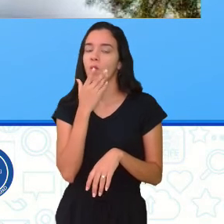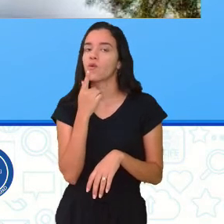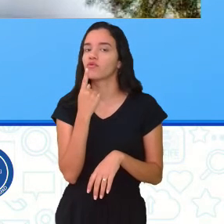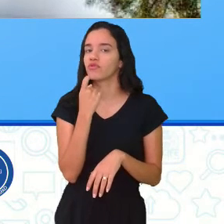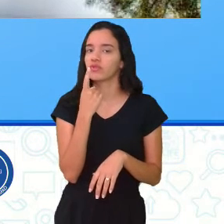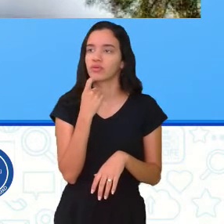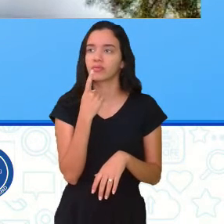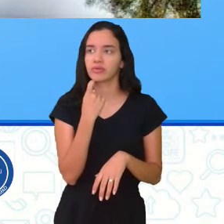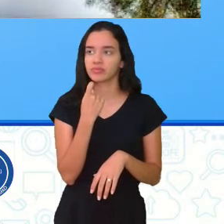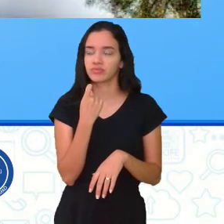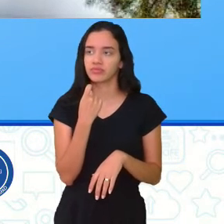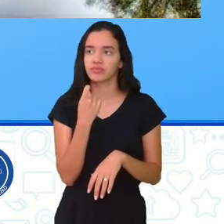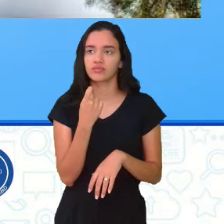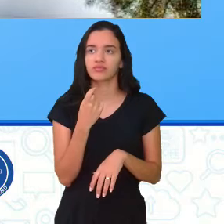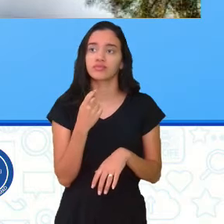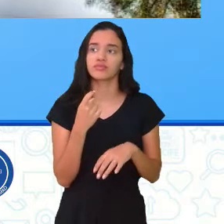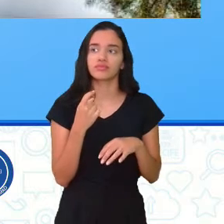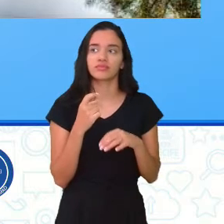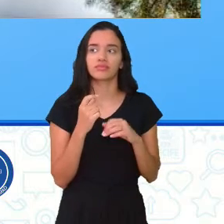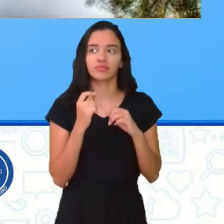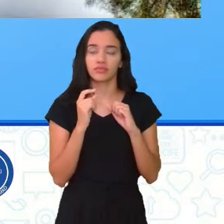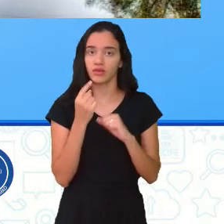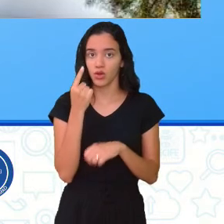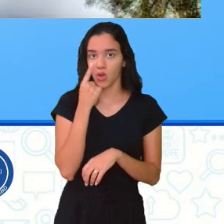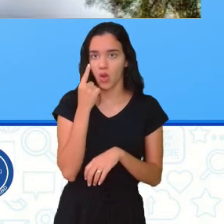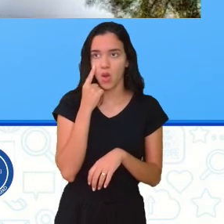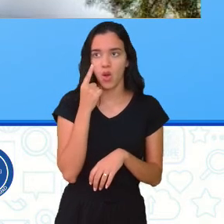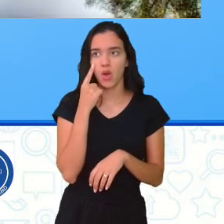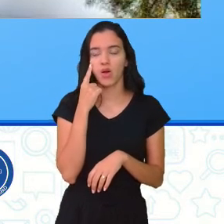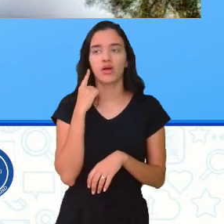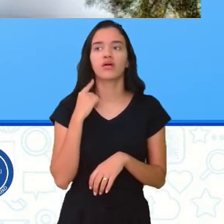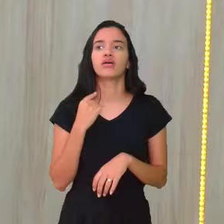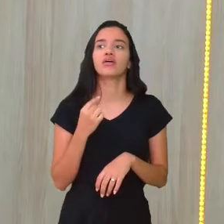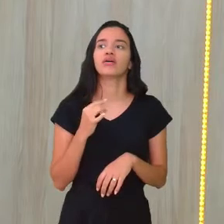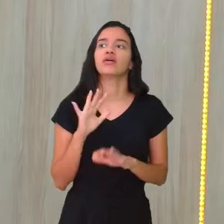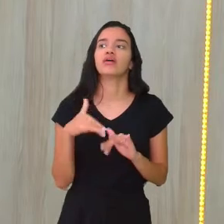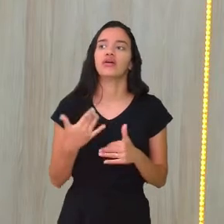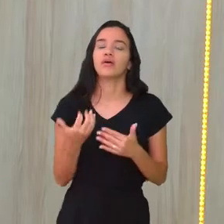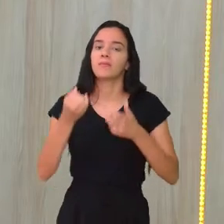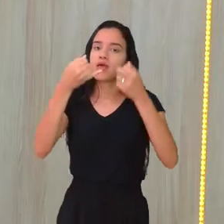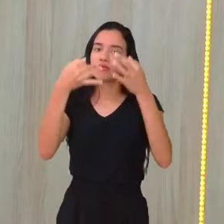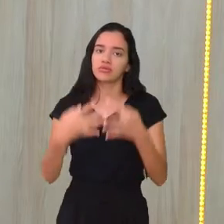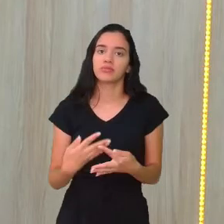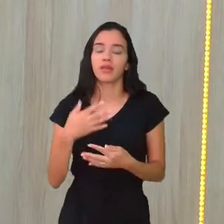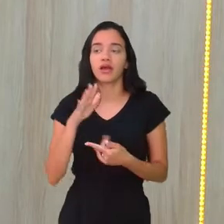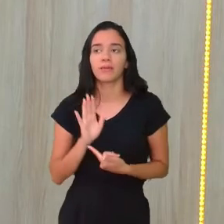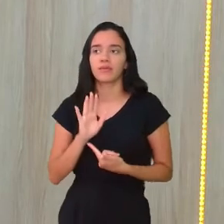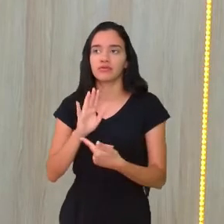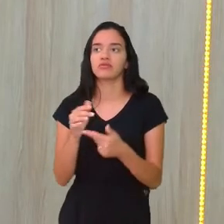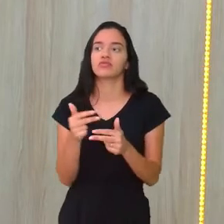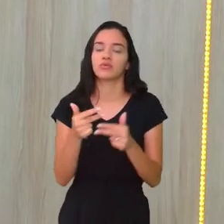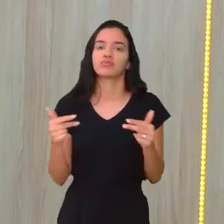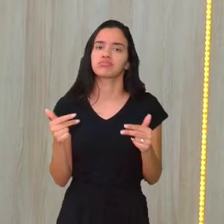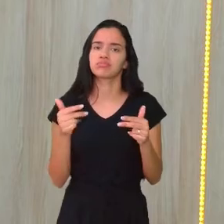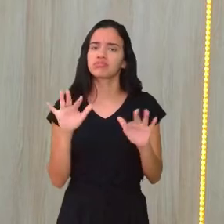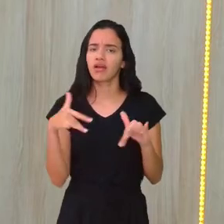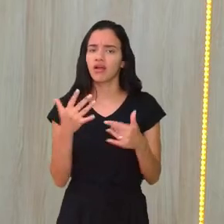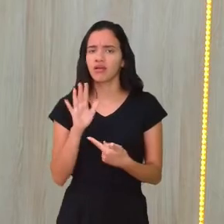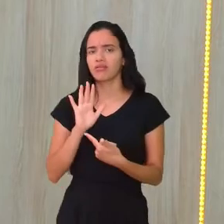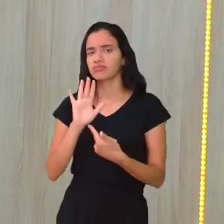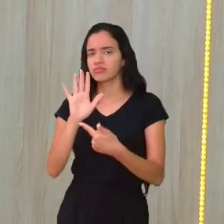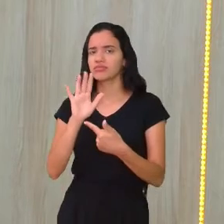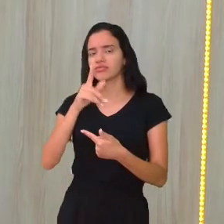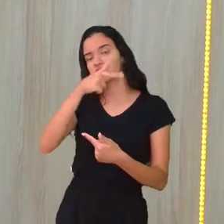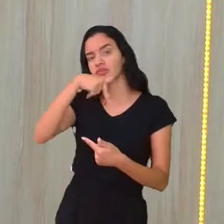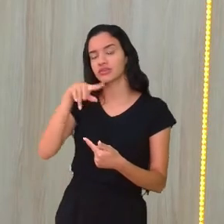vendo aqui. Ó, gente. Mostra aqui, para eu explicar para vocês uma coisa. Aparentemente,